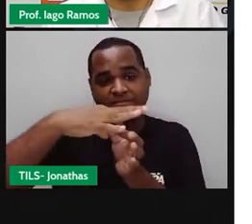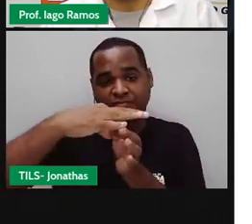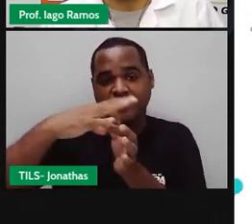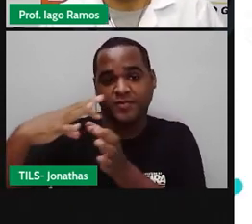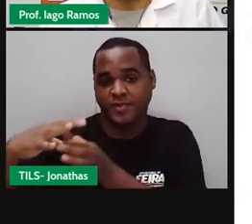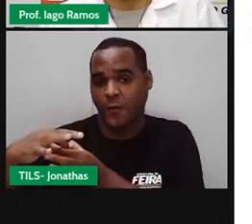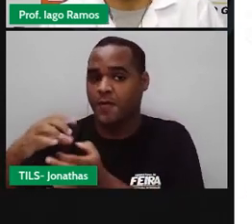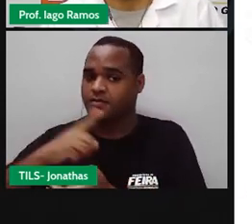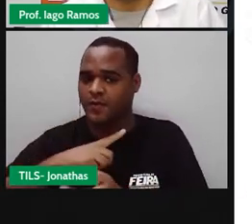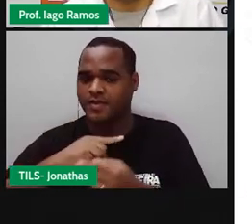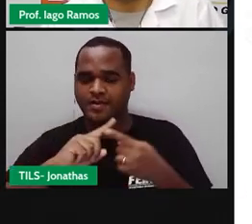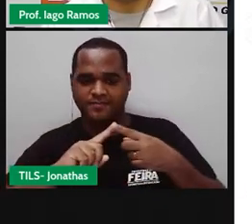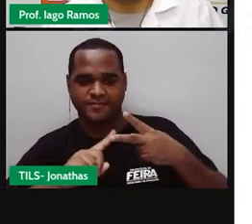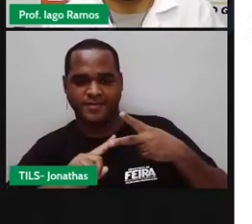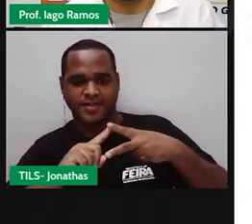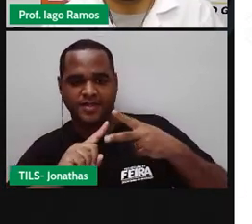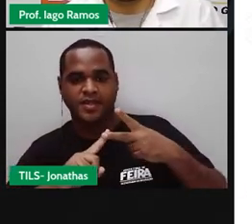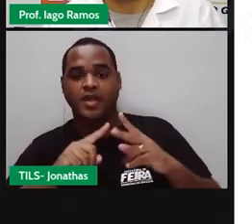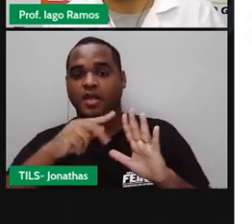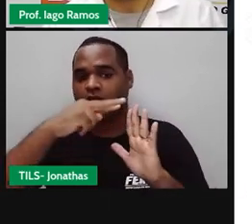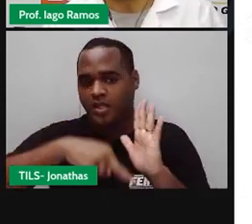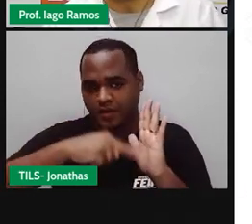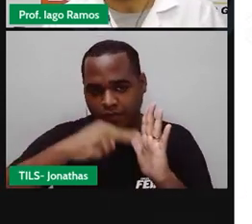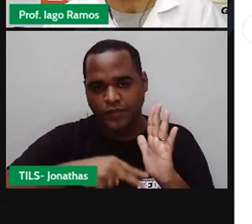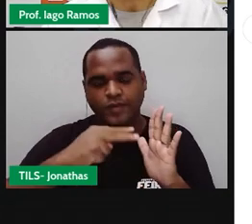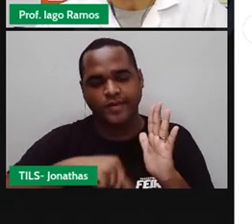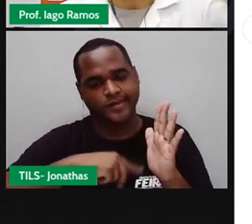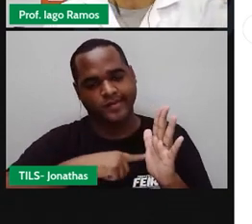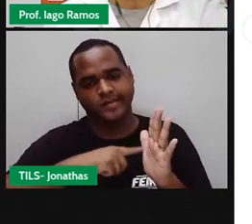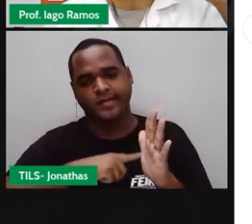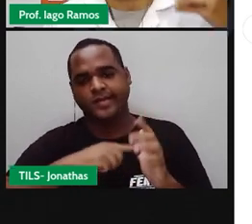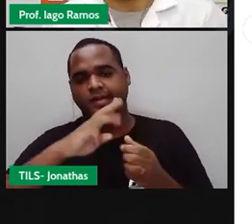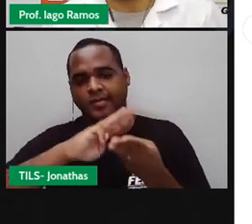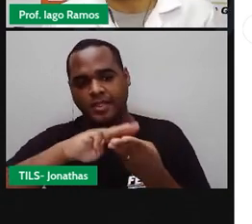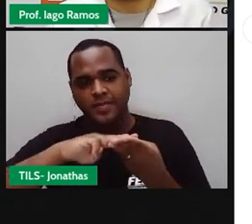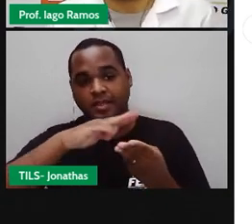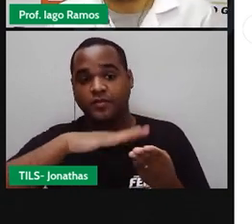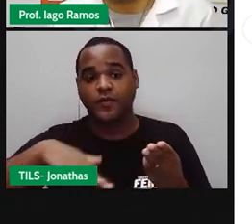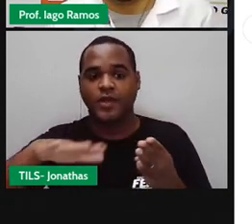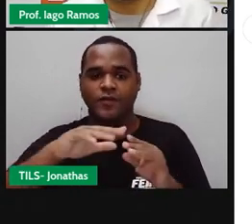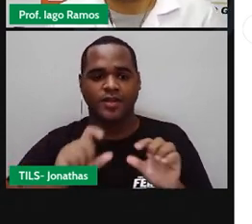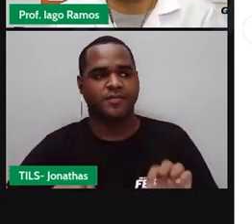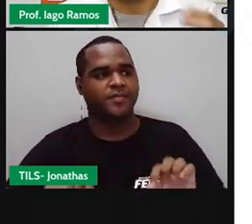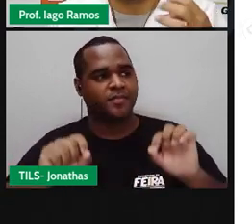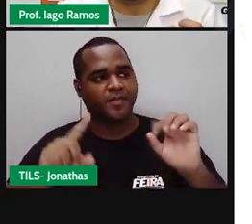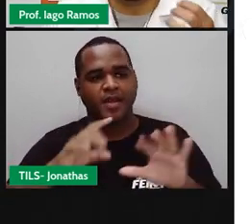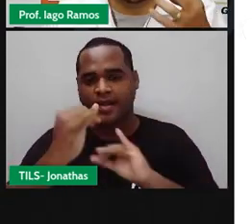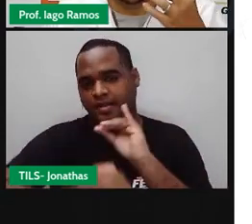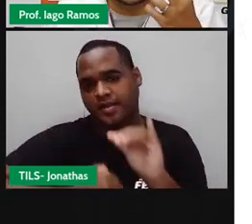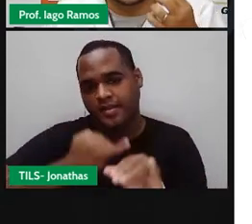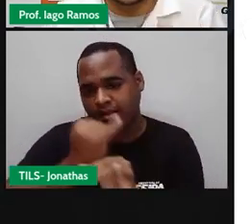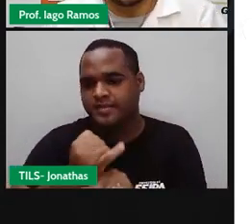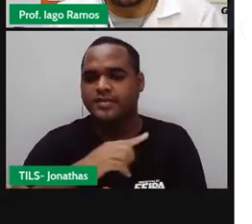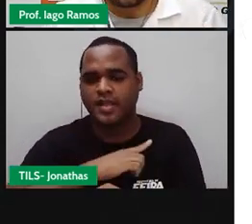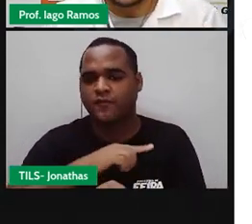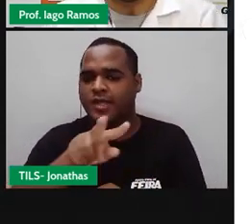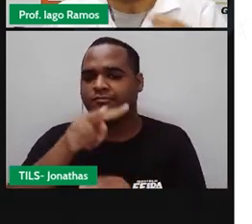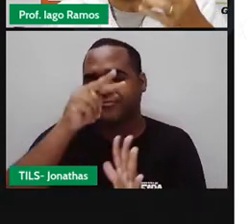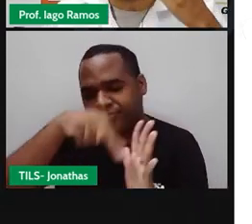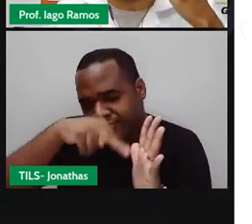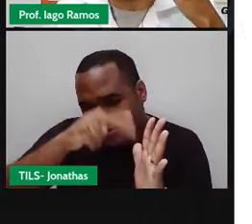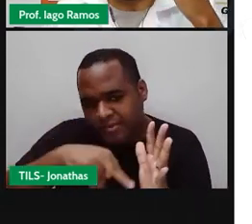links, o primeiro link vai ter um material de leitura, vai abrir uma página na internet, e vai ter coisas para você ler,